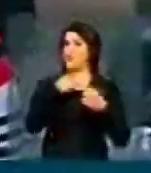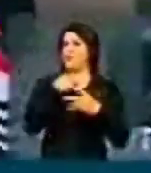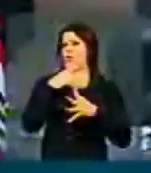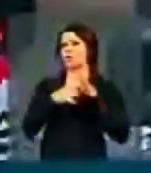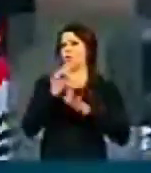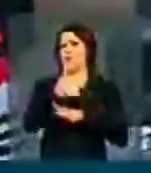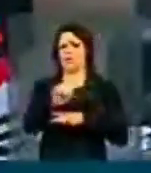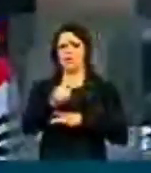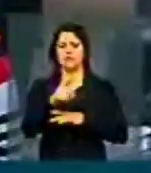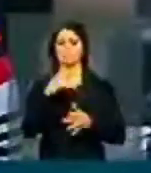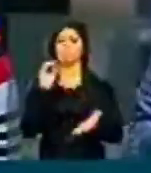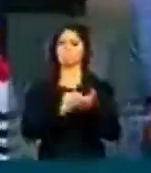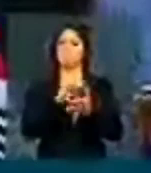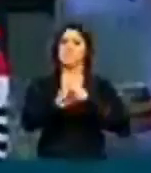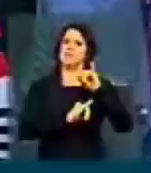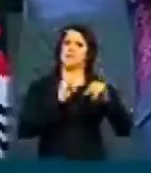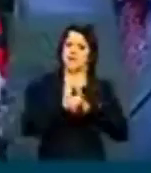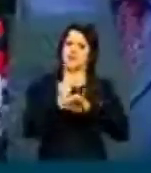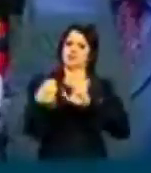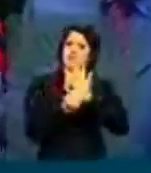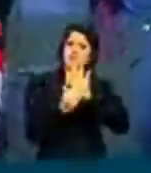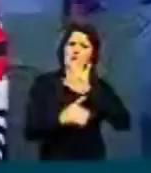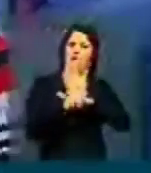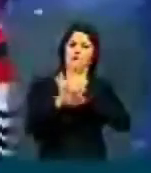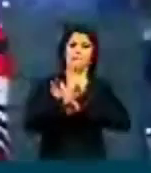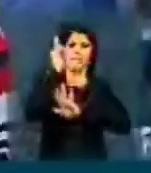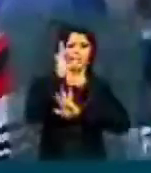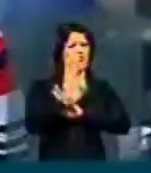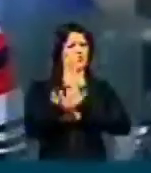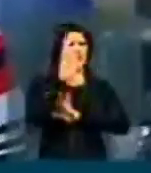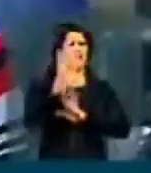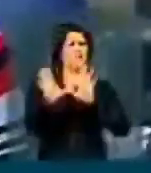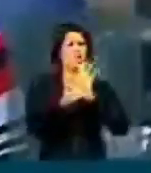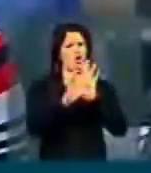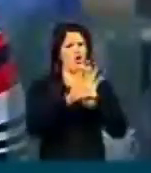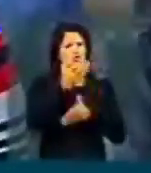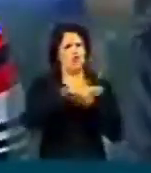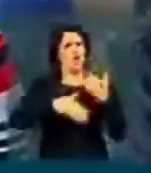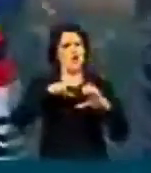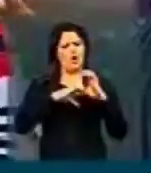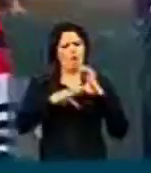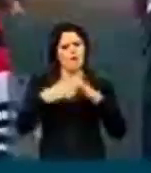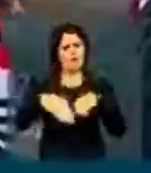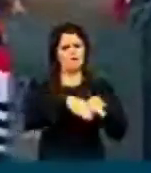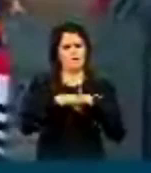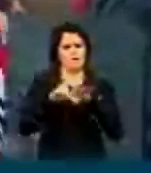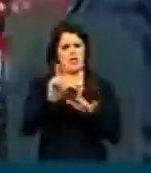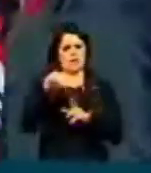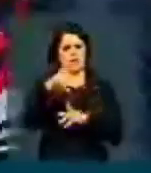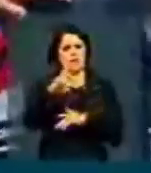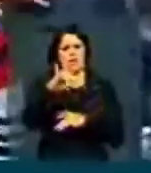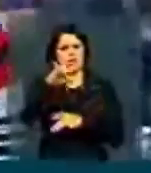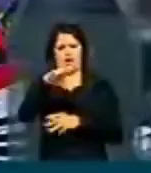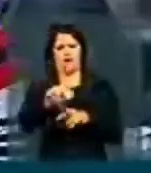marco civil é fundamental para o país, é uma referência importante no Código da Comunicação Democrática, e nós precisamos